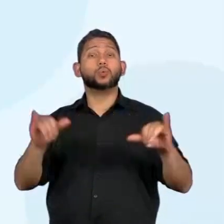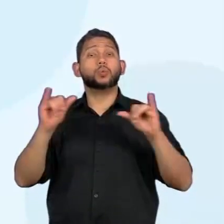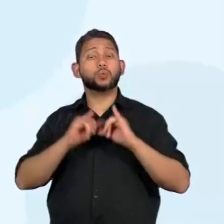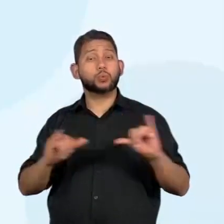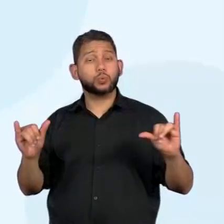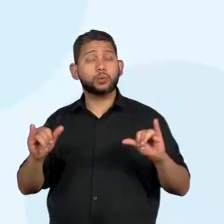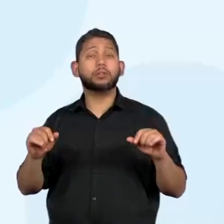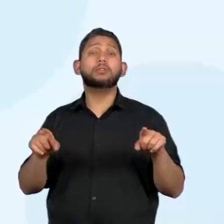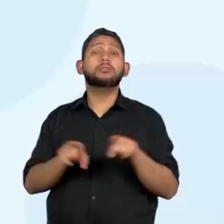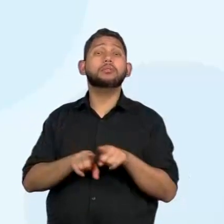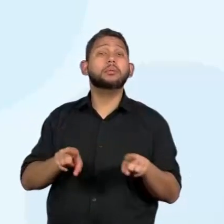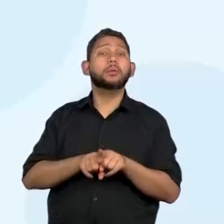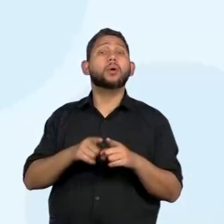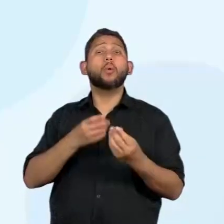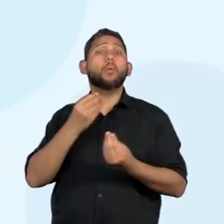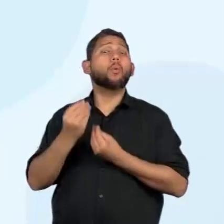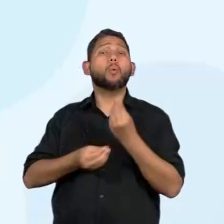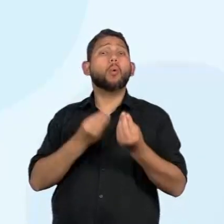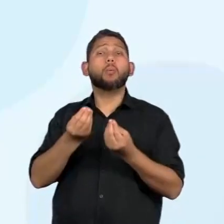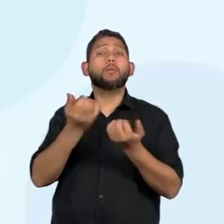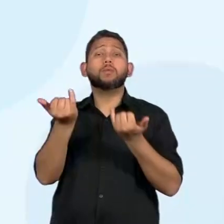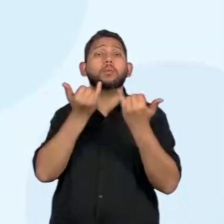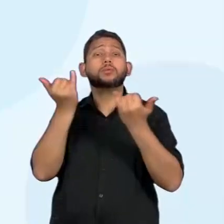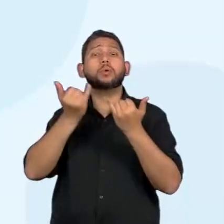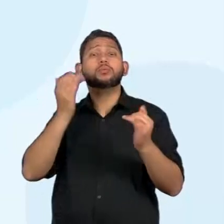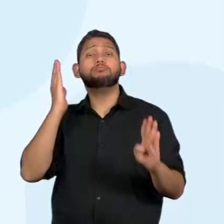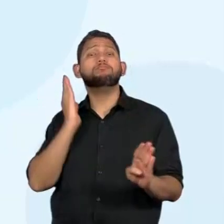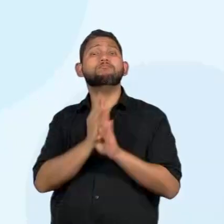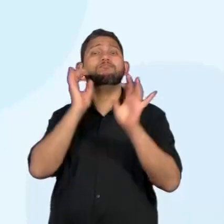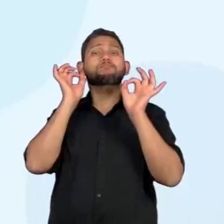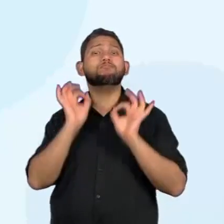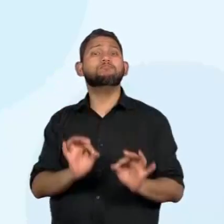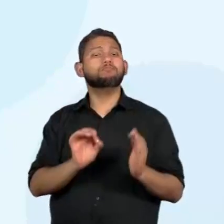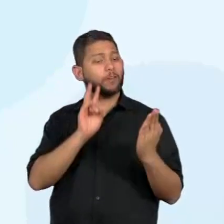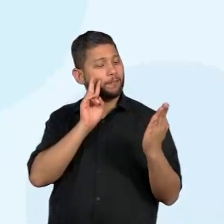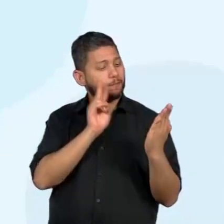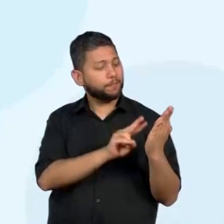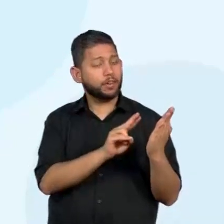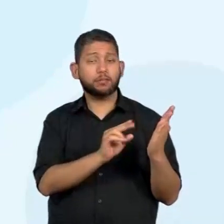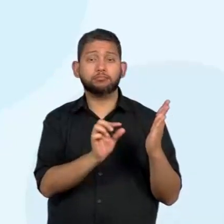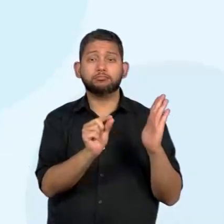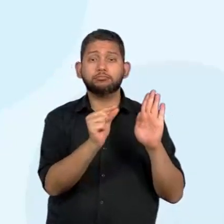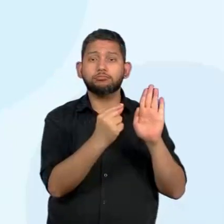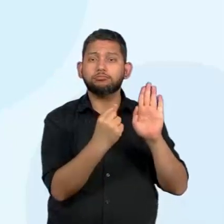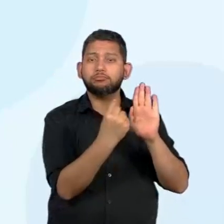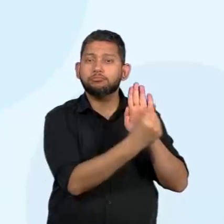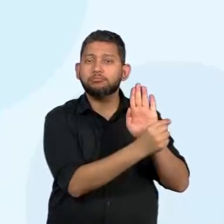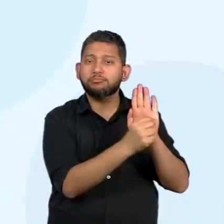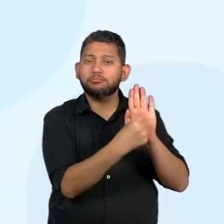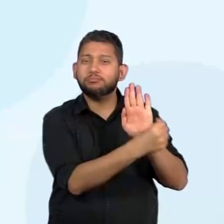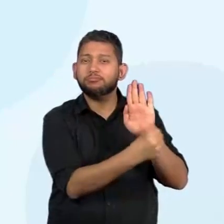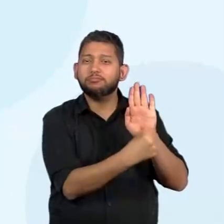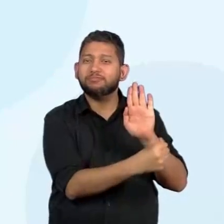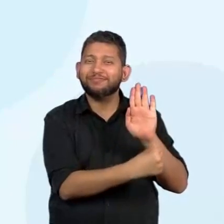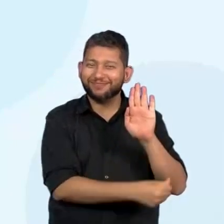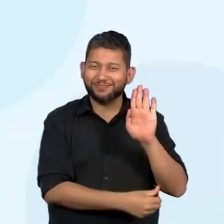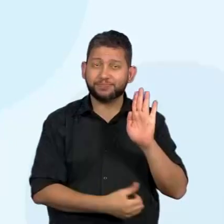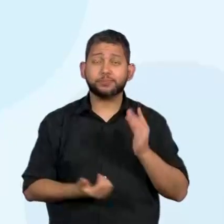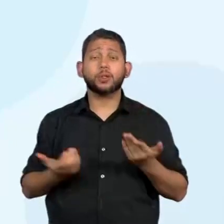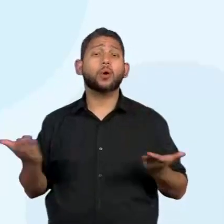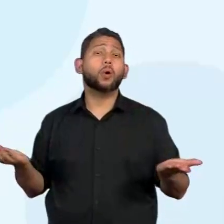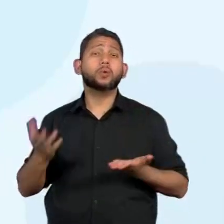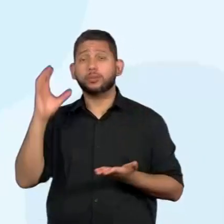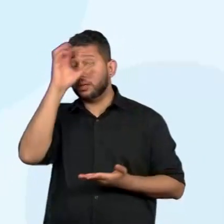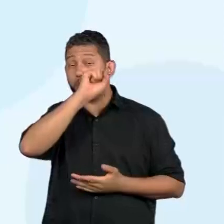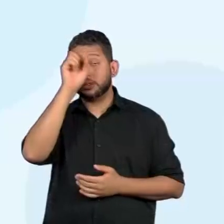como estratégias de como localizar informações. Mas primeiro vamos ver aí, já estamos vendo a imagem, o que vamos aprender nesta aula.